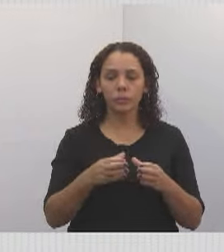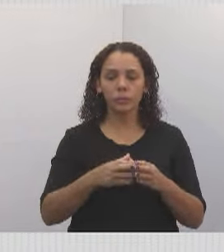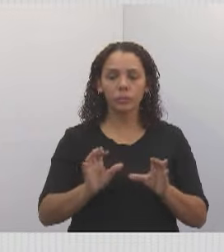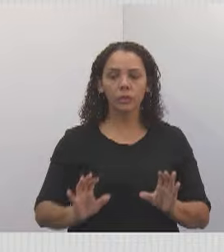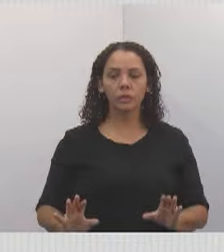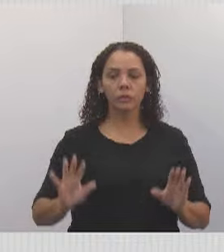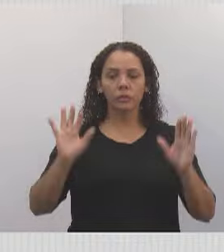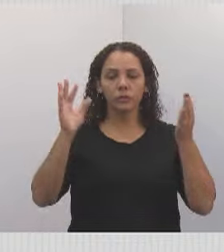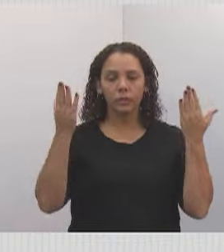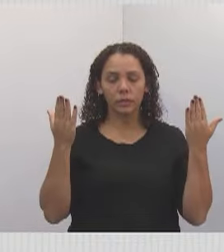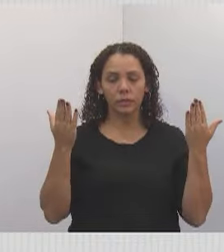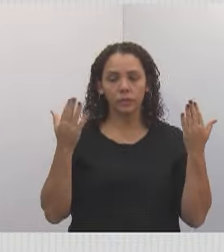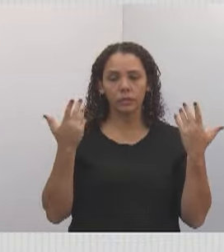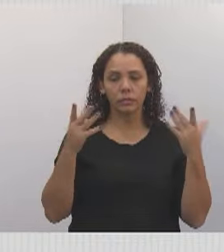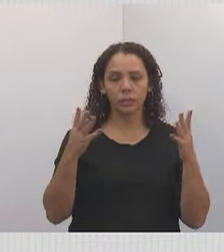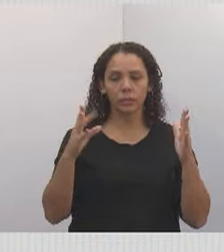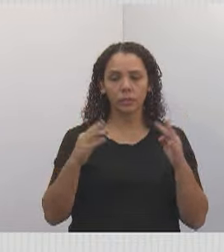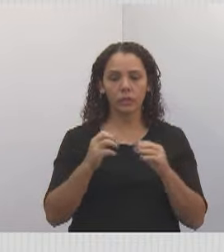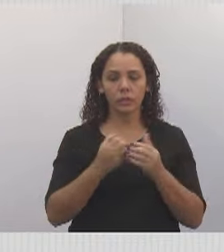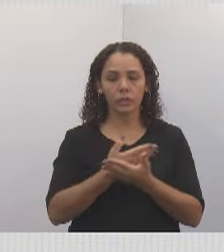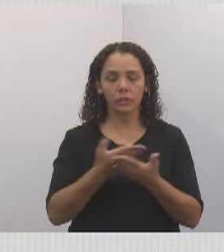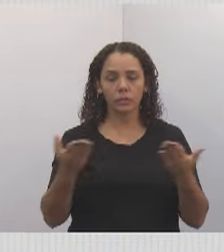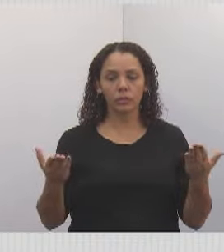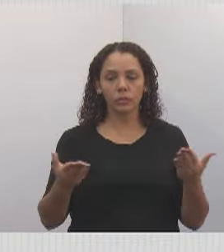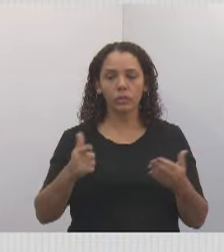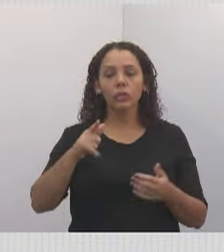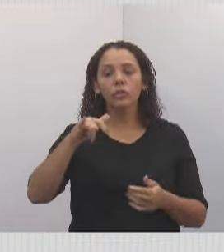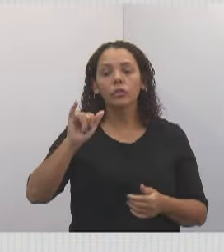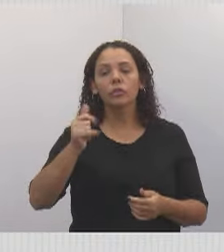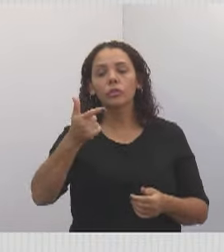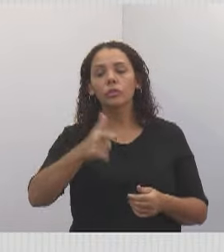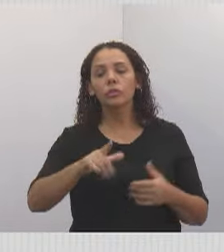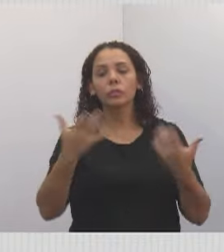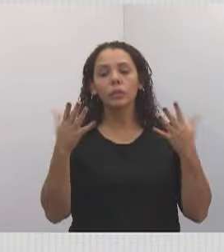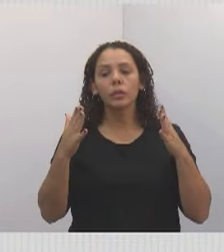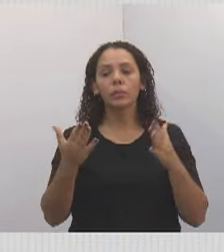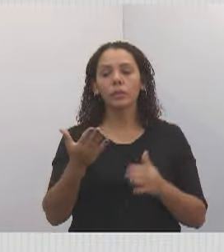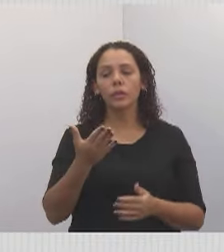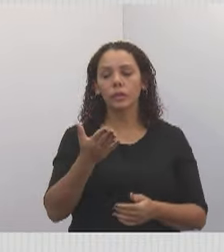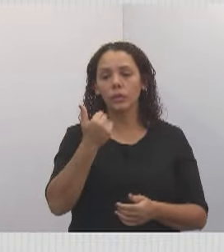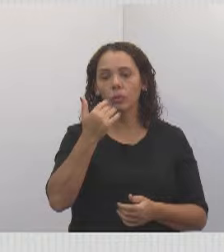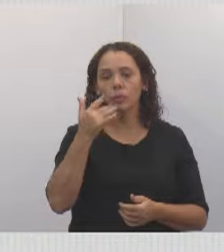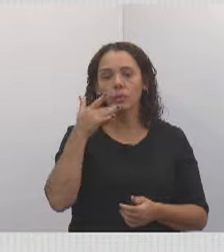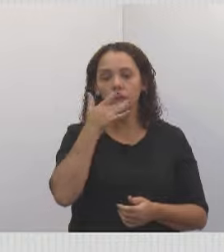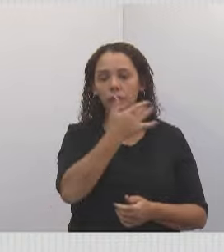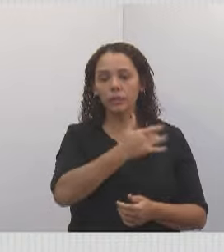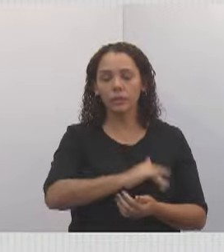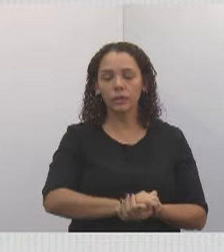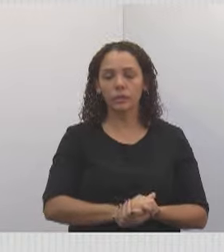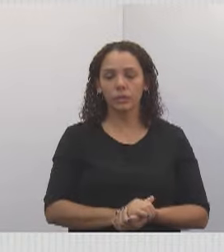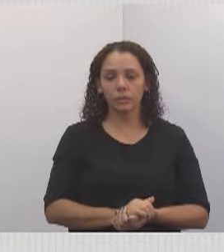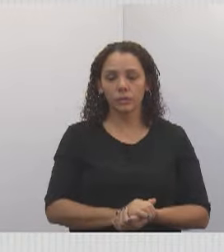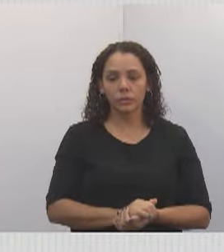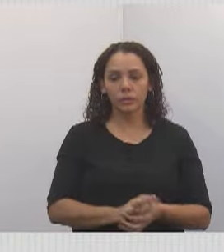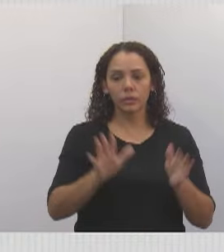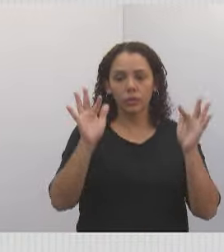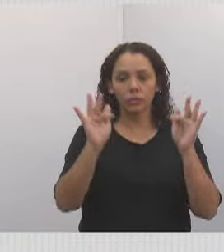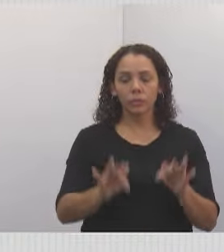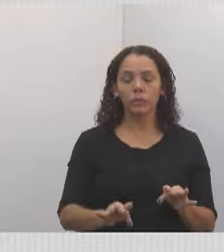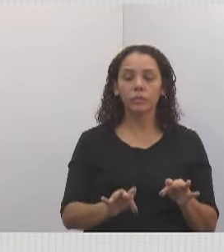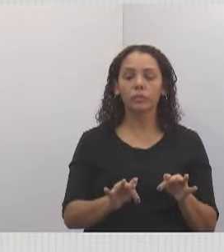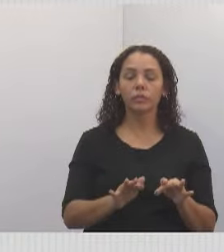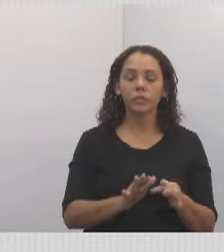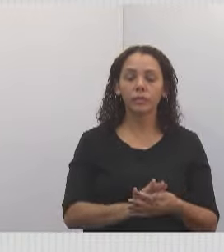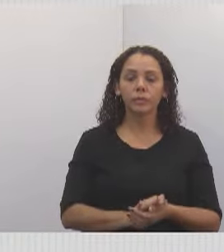festa. Então, parabéns a todos, e mais uma vez, parabéns. O almoço foi delicioso. E aí, para encerrar,